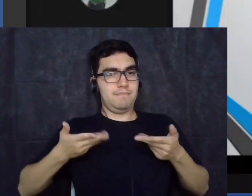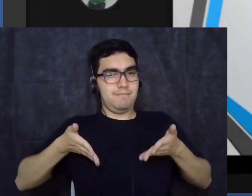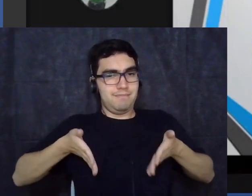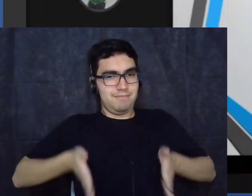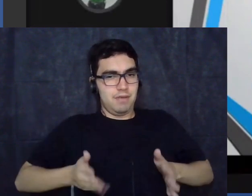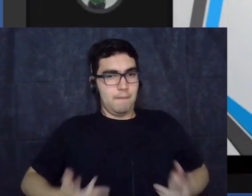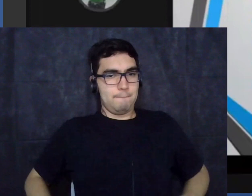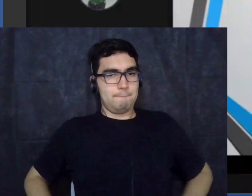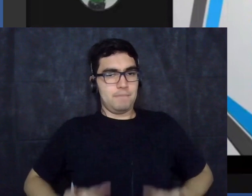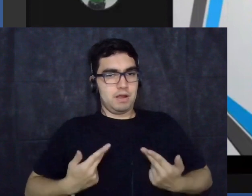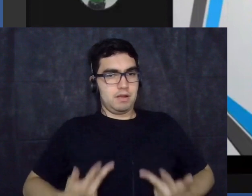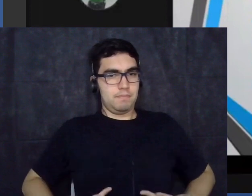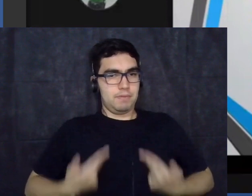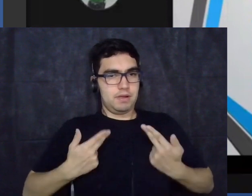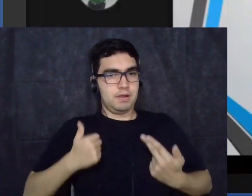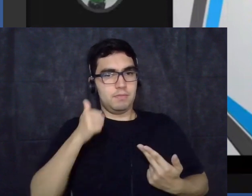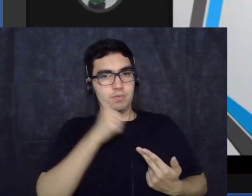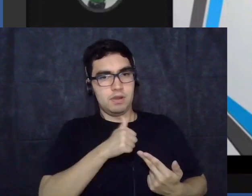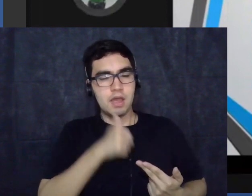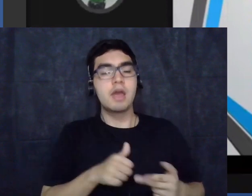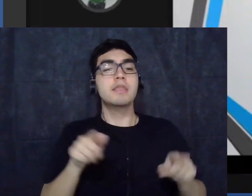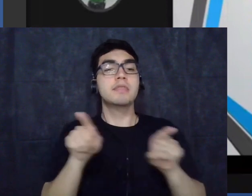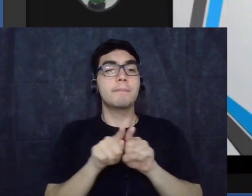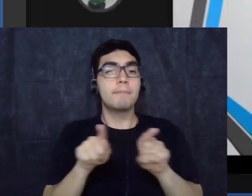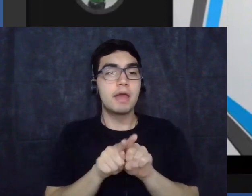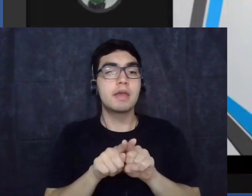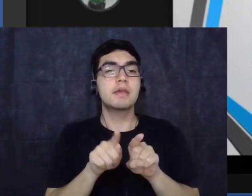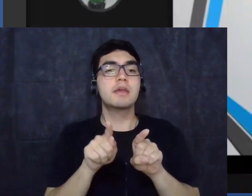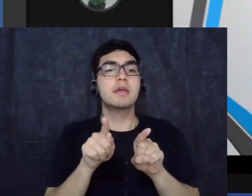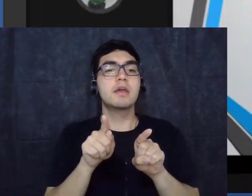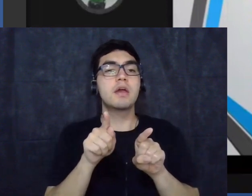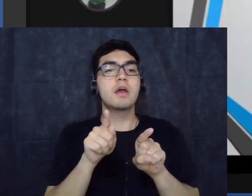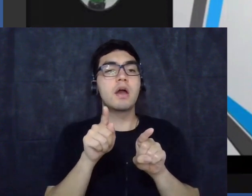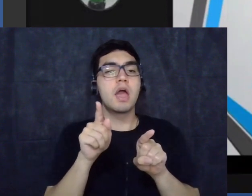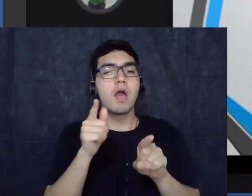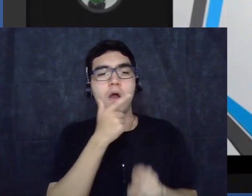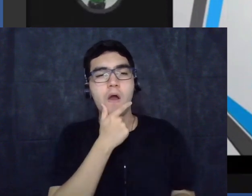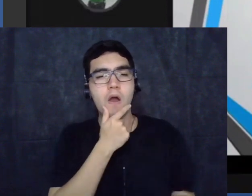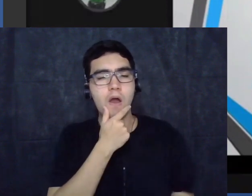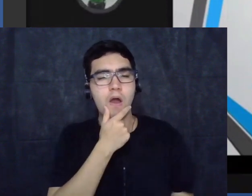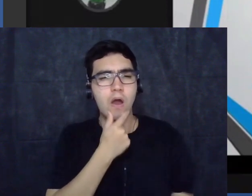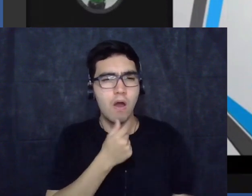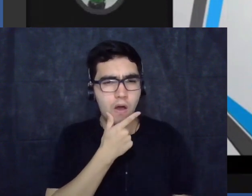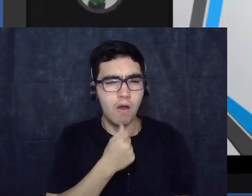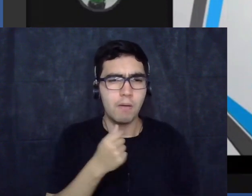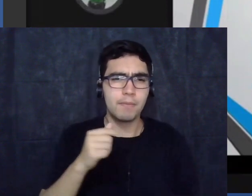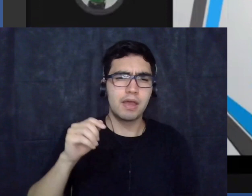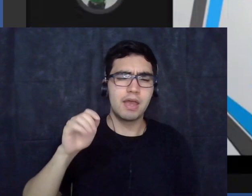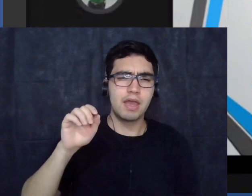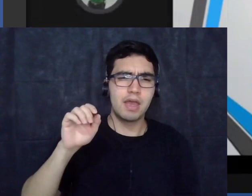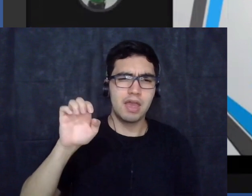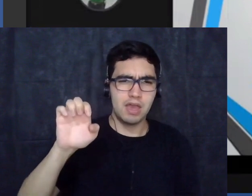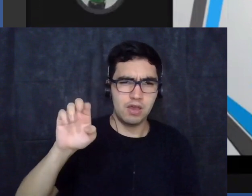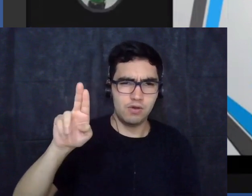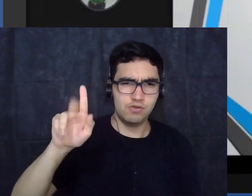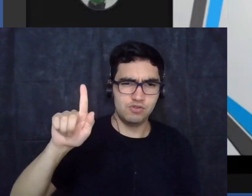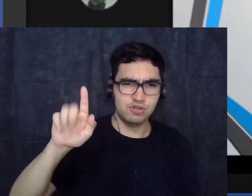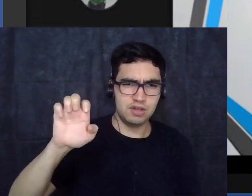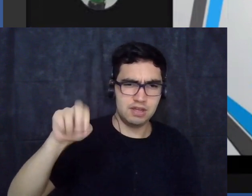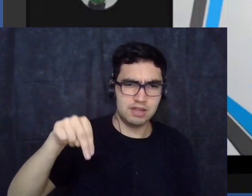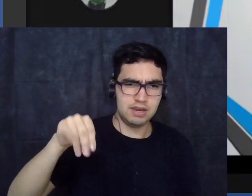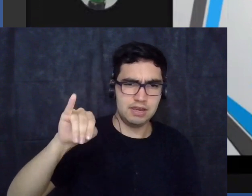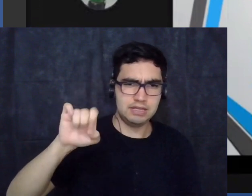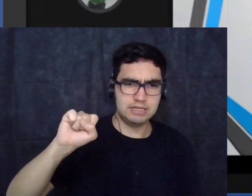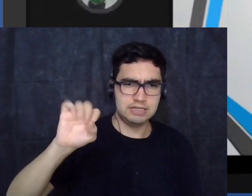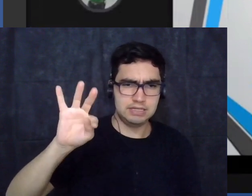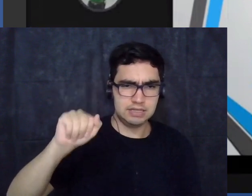eugenistas americanos franceses britânicos italianos noruegueses alemães entre outros